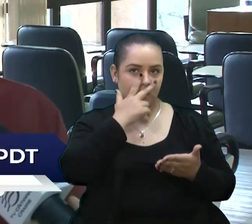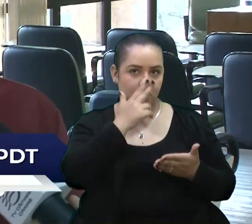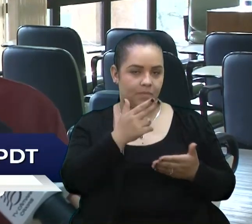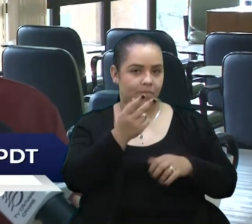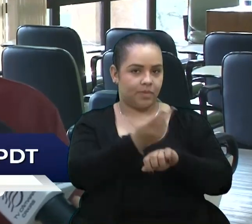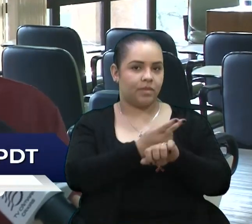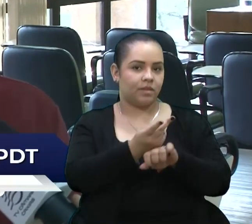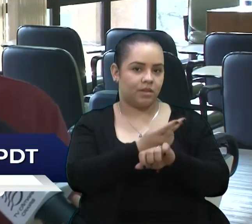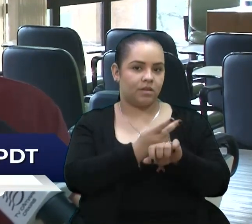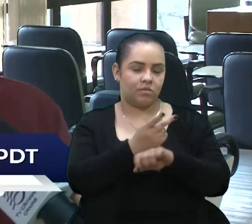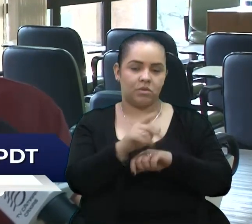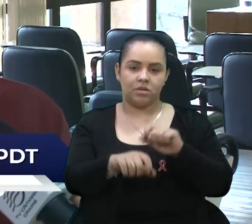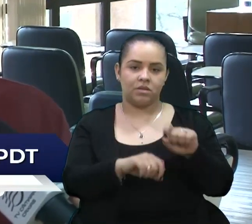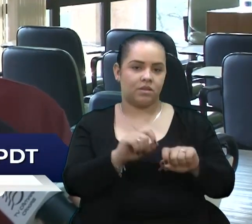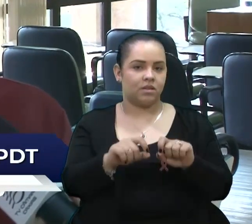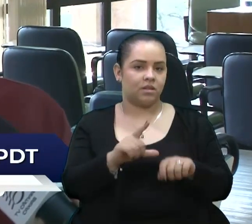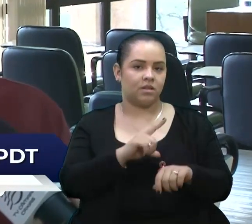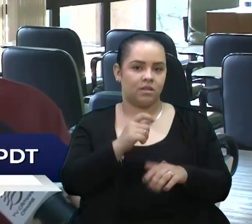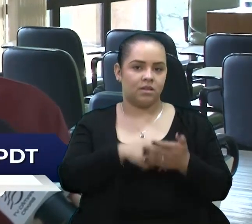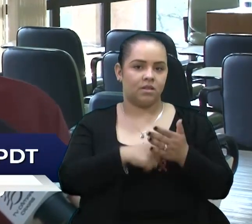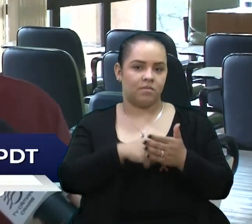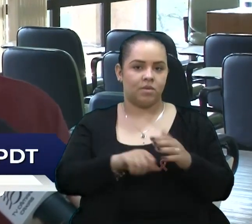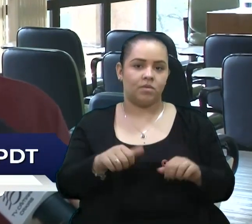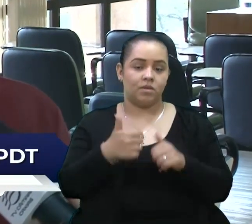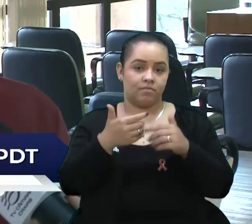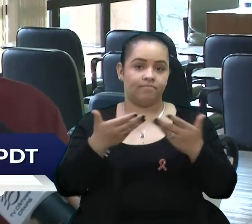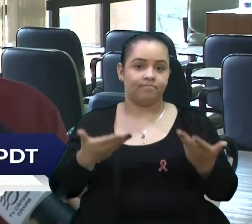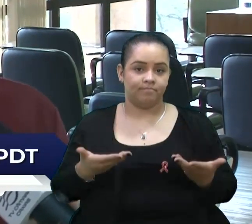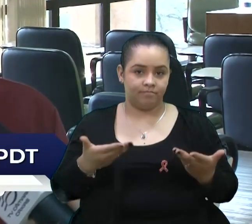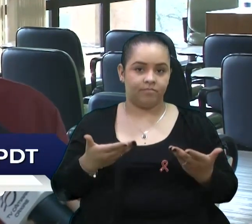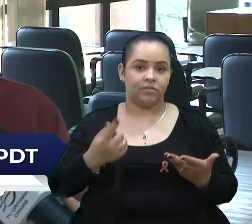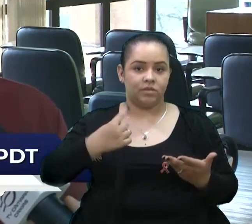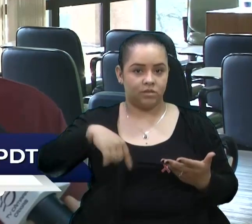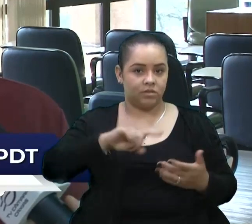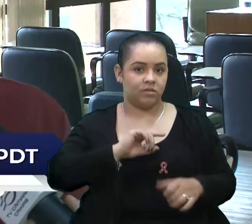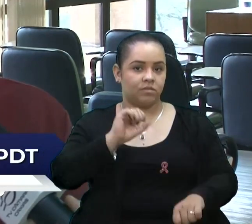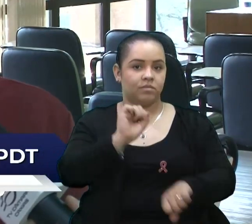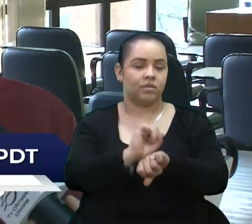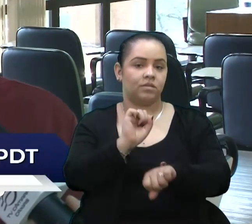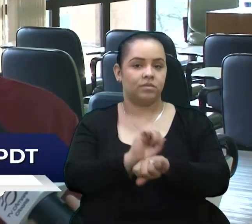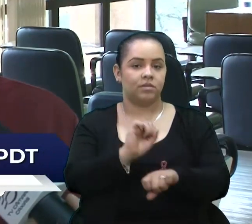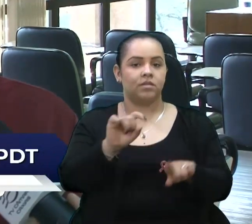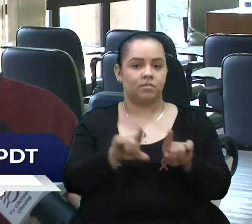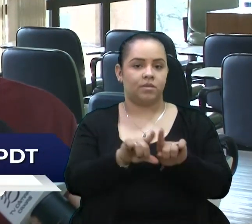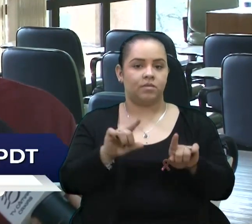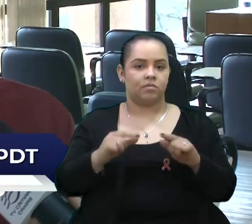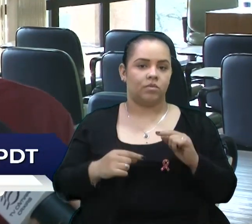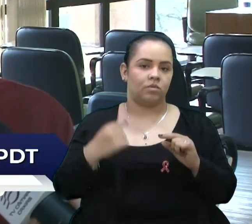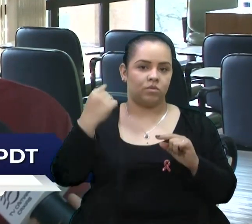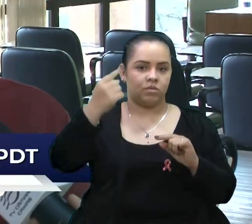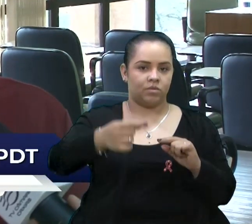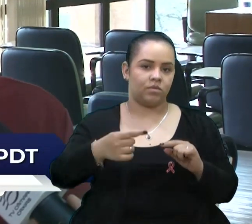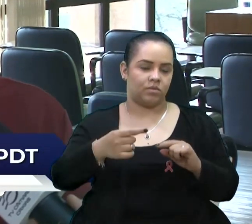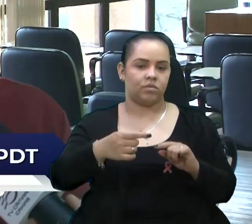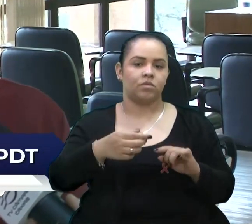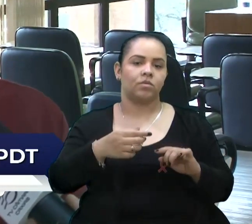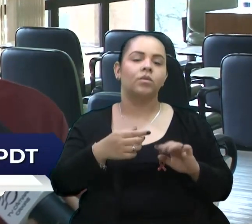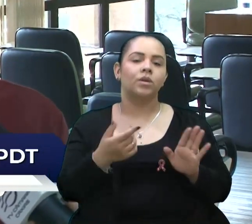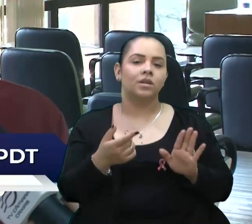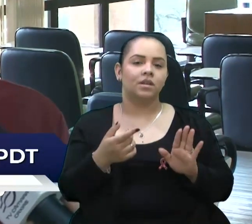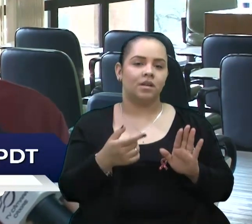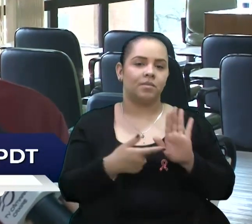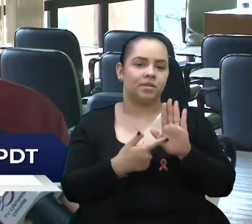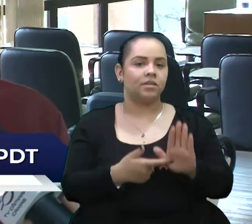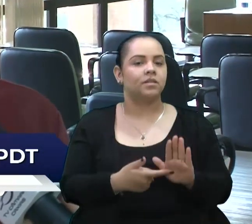alternativas né? A dificuldade ainda esperamos também que no próximo no próximo relatório sejam